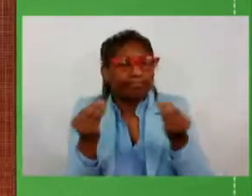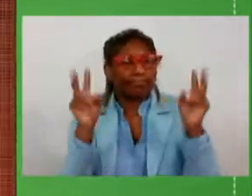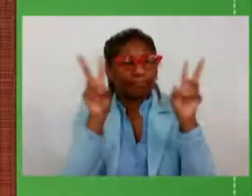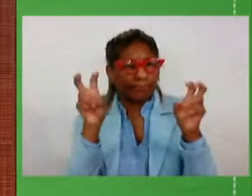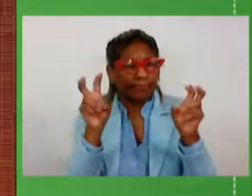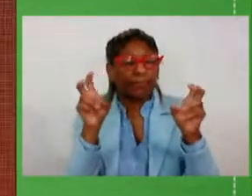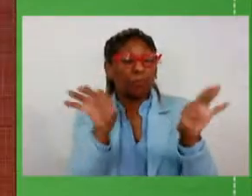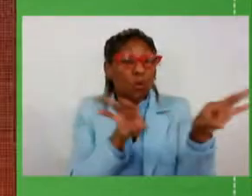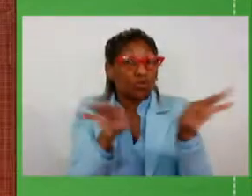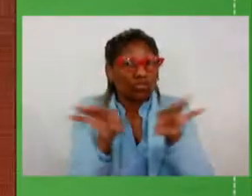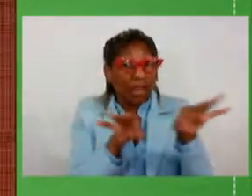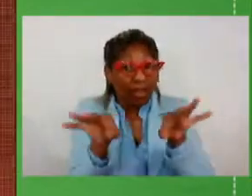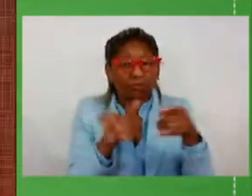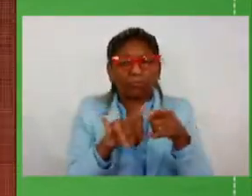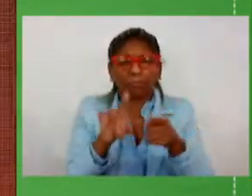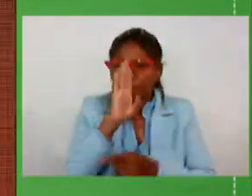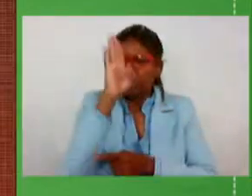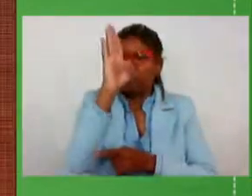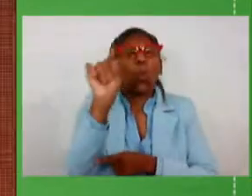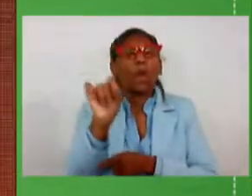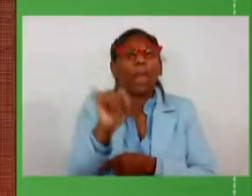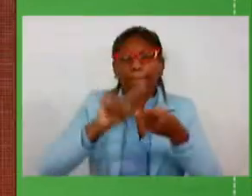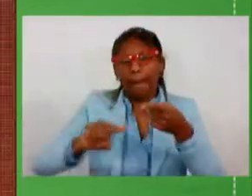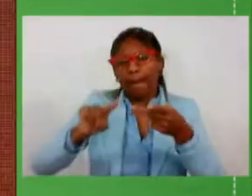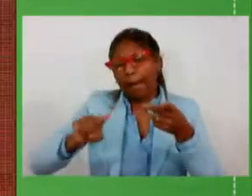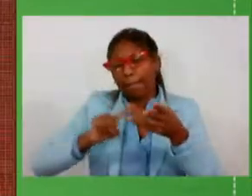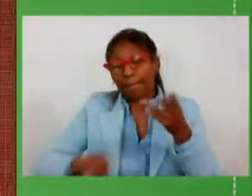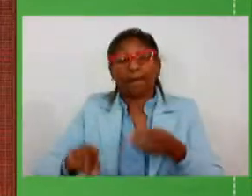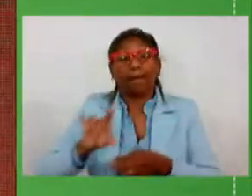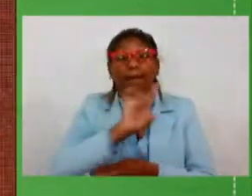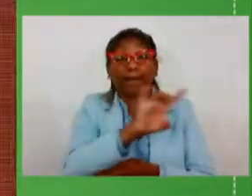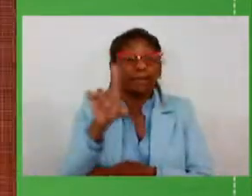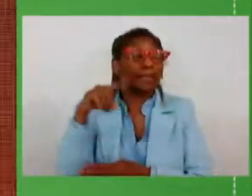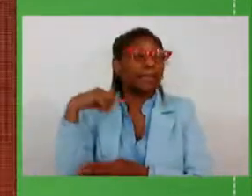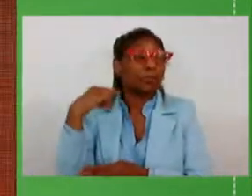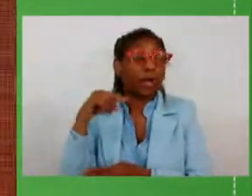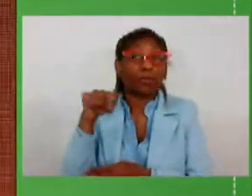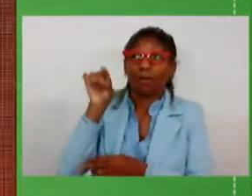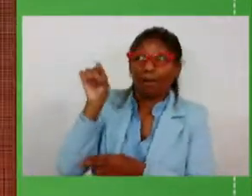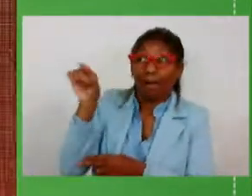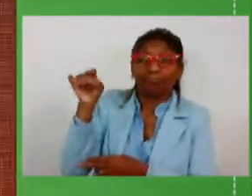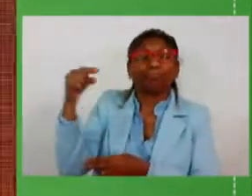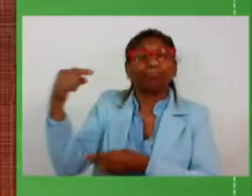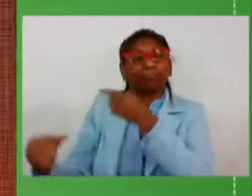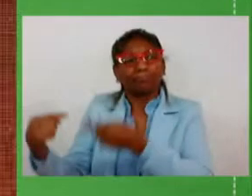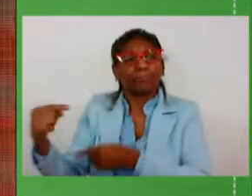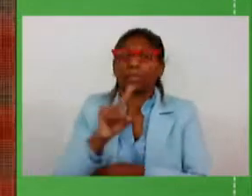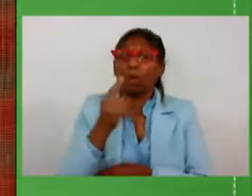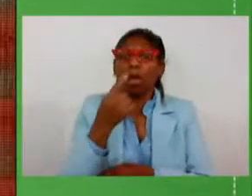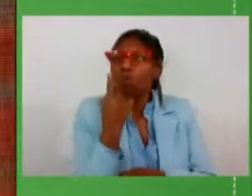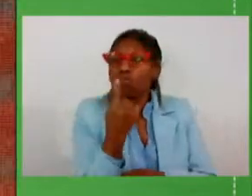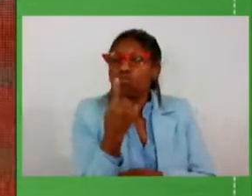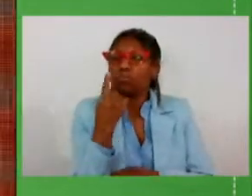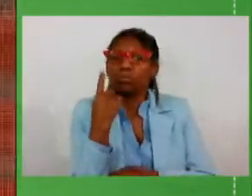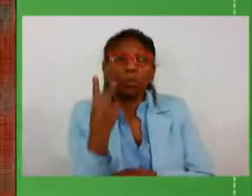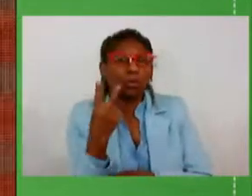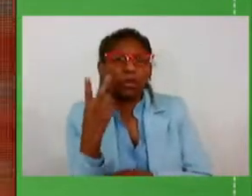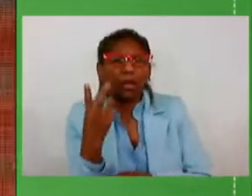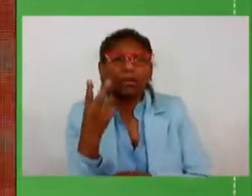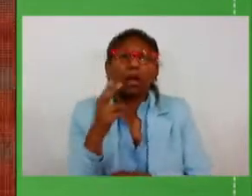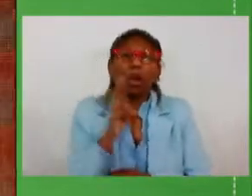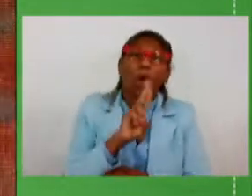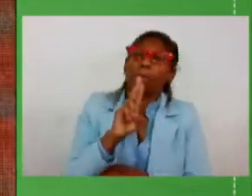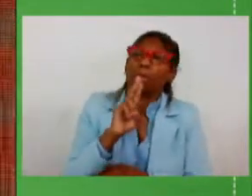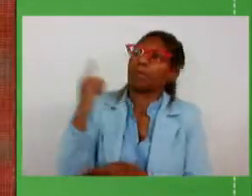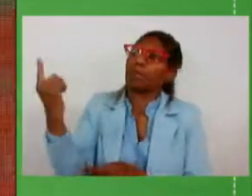projetos as prioridades né cada deputado eu costumo dizer não é um deputado não é a deputada ou deputado fulano ou ciclana